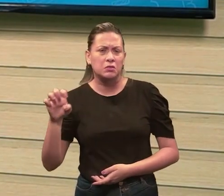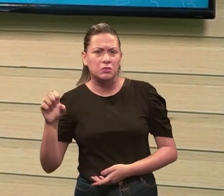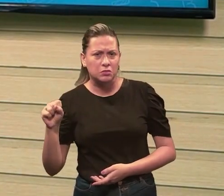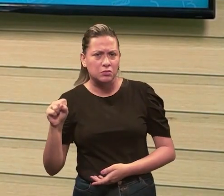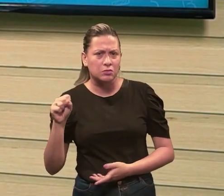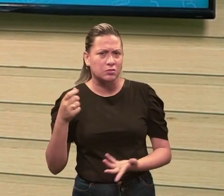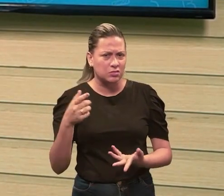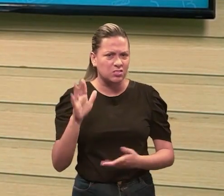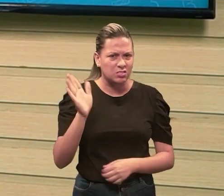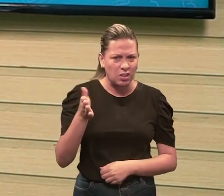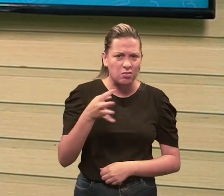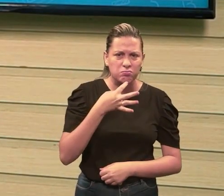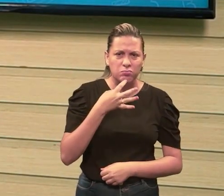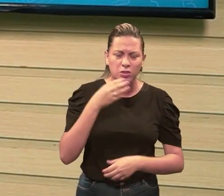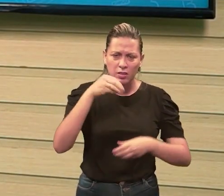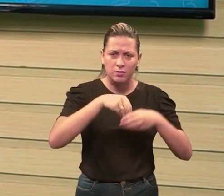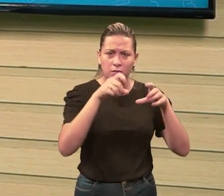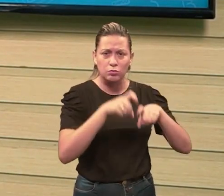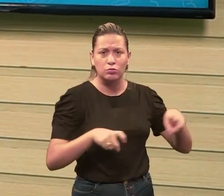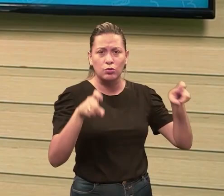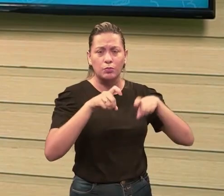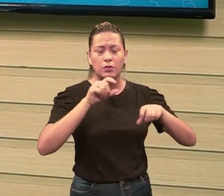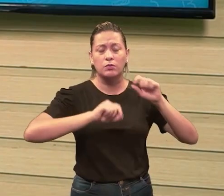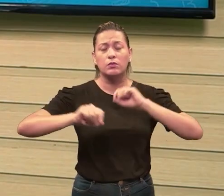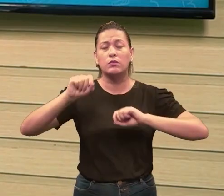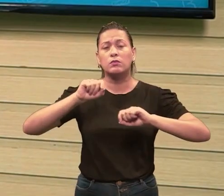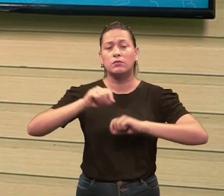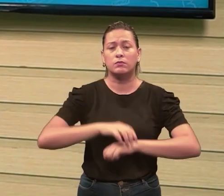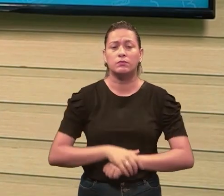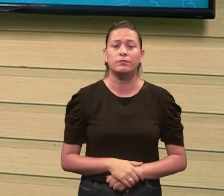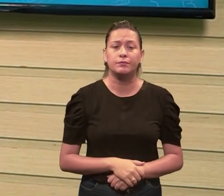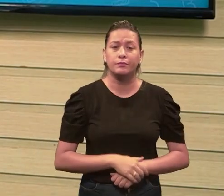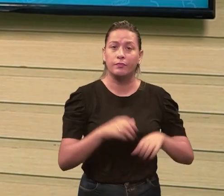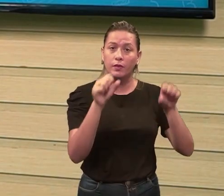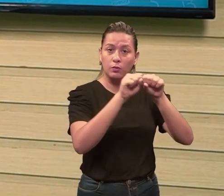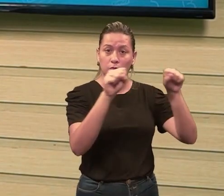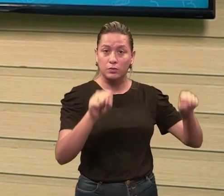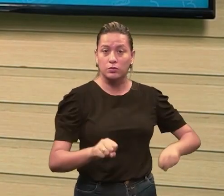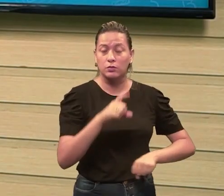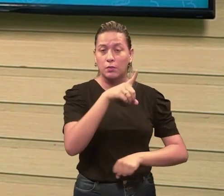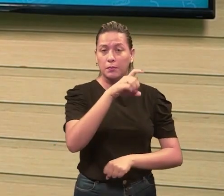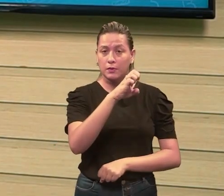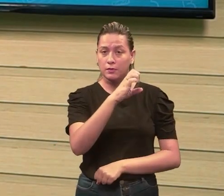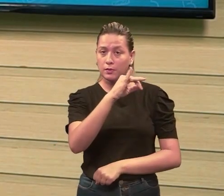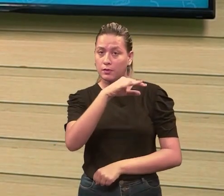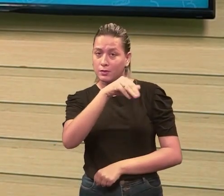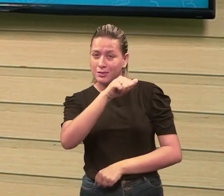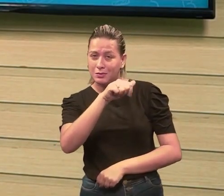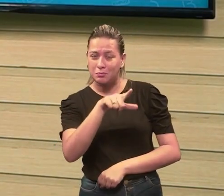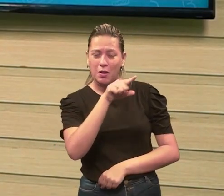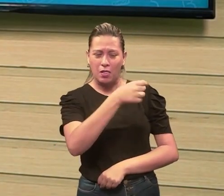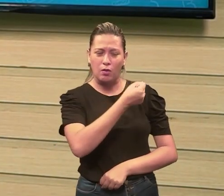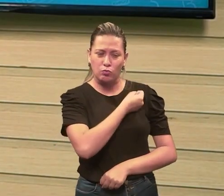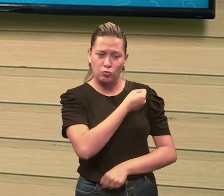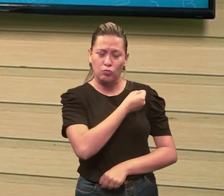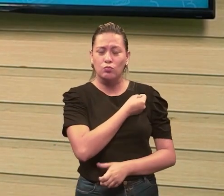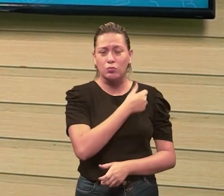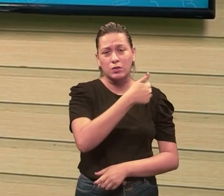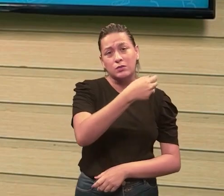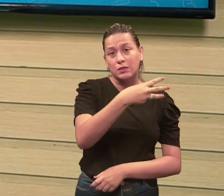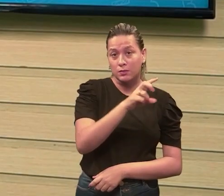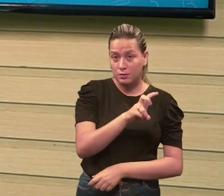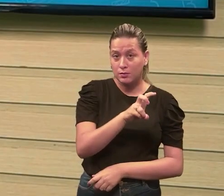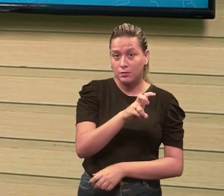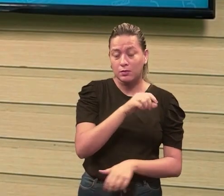computadores. Nada mais é do que eu transformar esse sistema decimal, aquele númerozinho que a gente viu lá, os